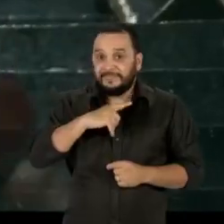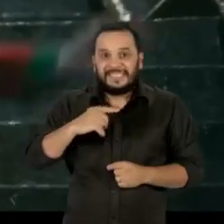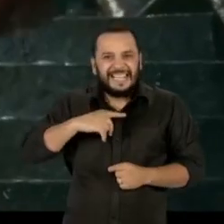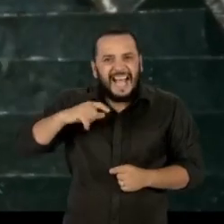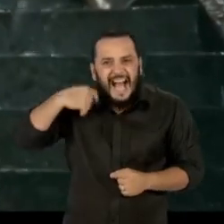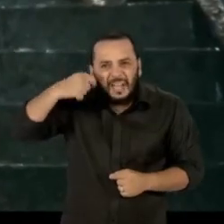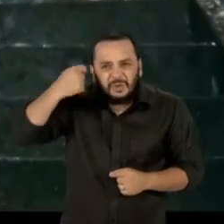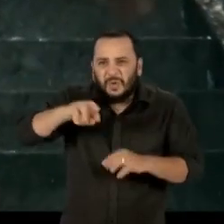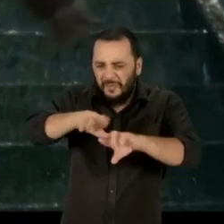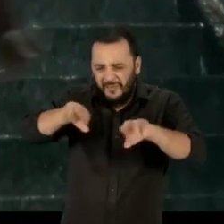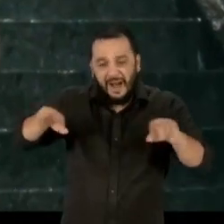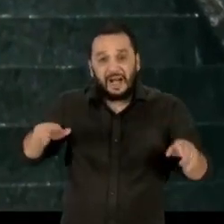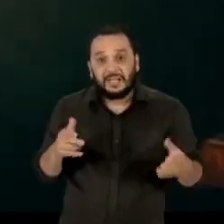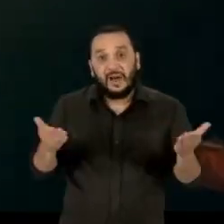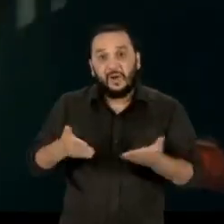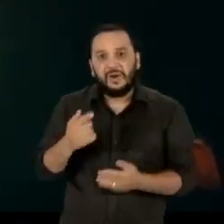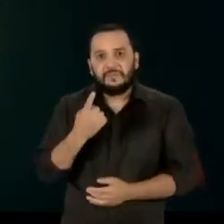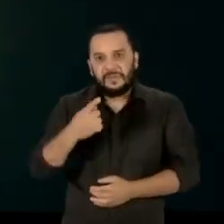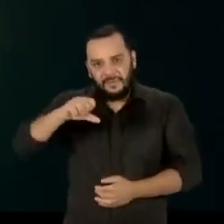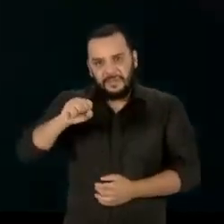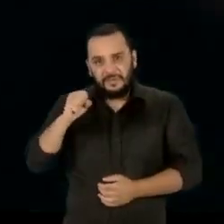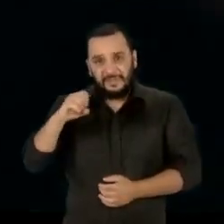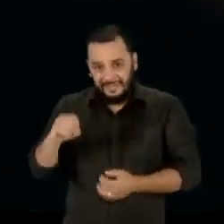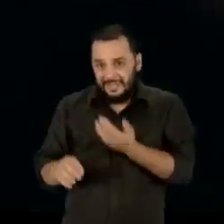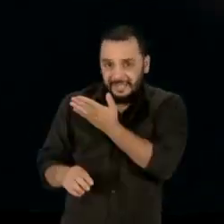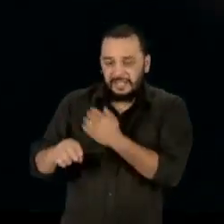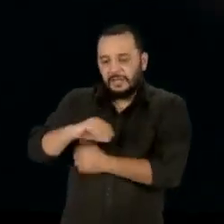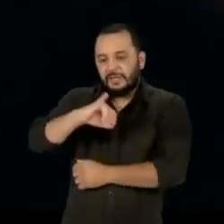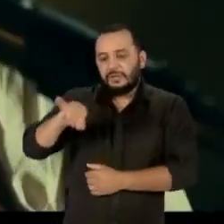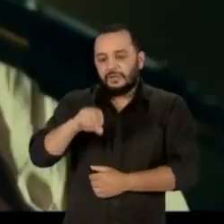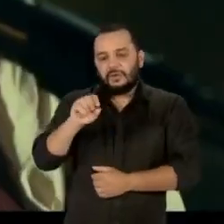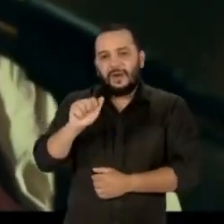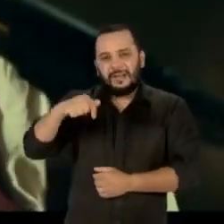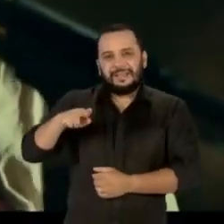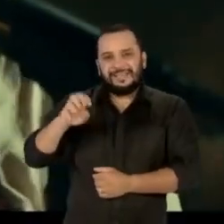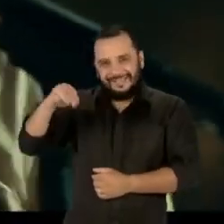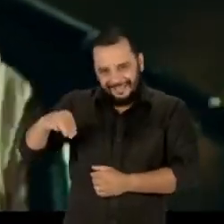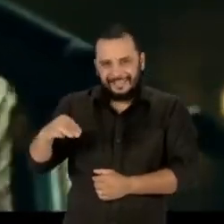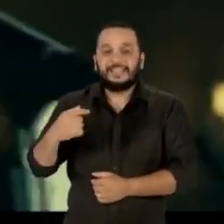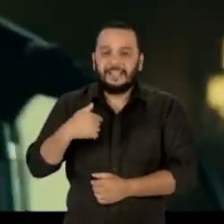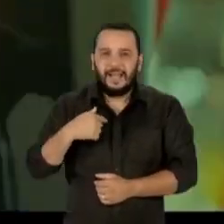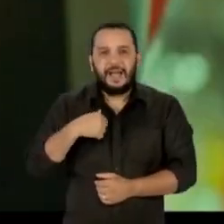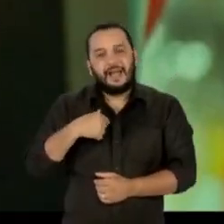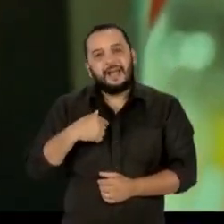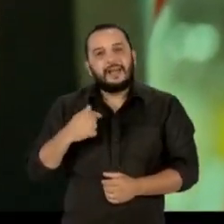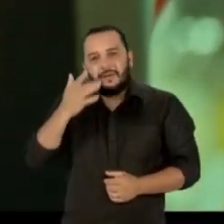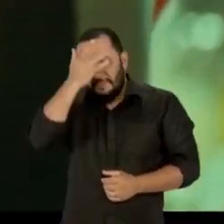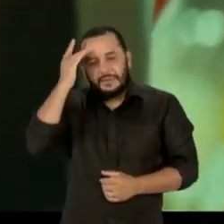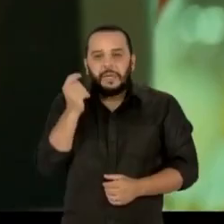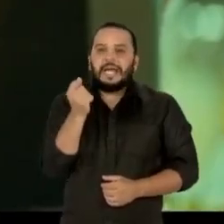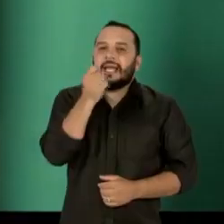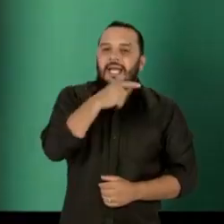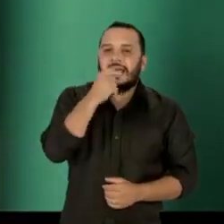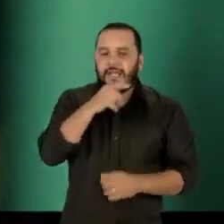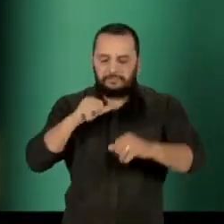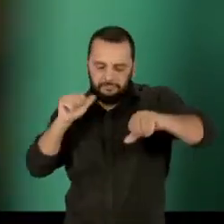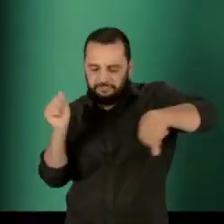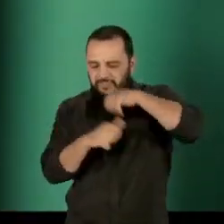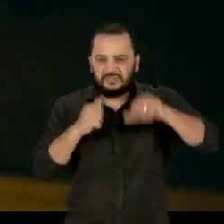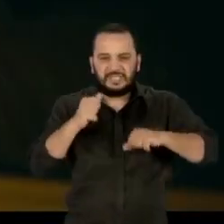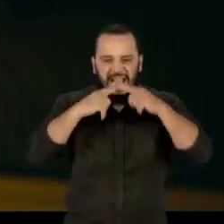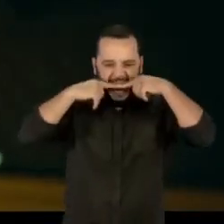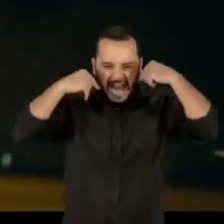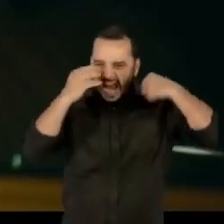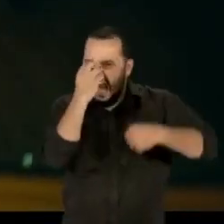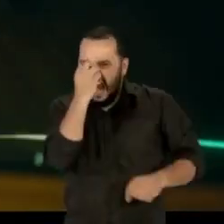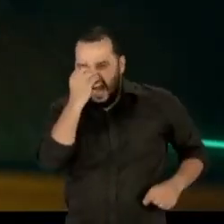Neste Coringa, ambientado nos anos 80, Joaquim Phoenix vive o personagem central, um candidato a comediante que se transforma num assassino.